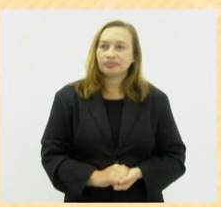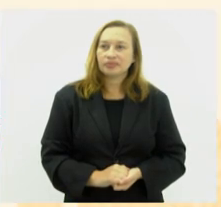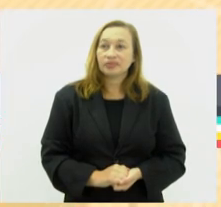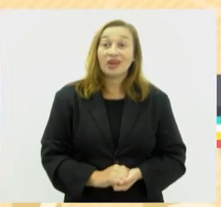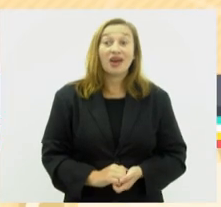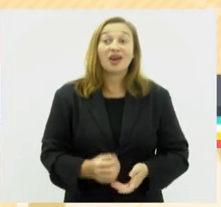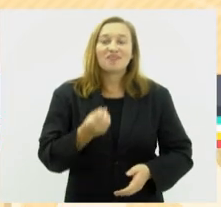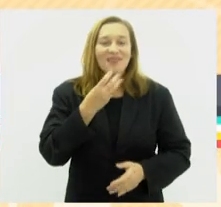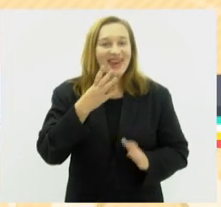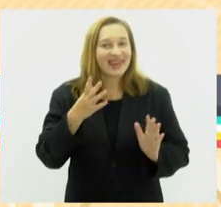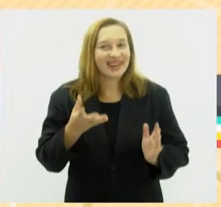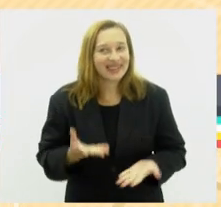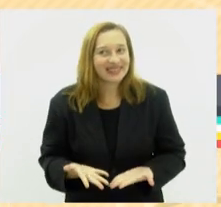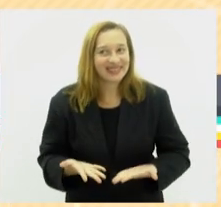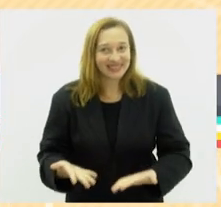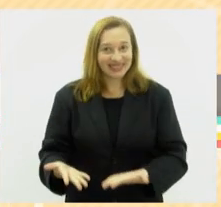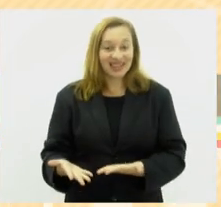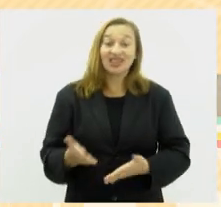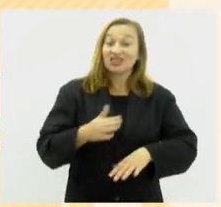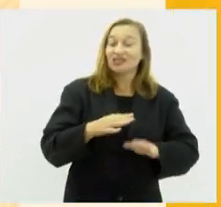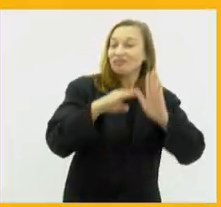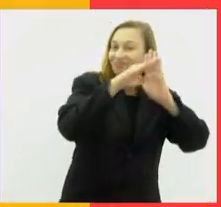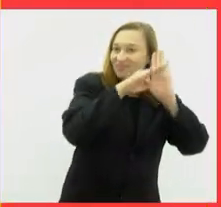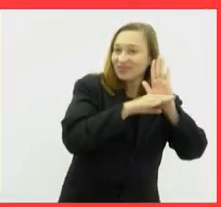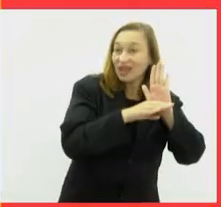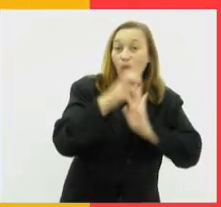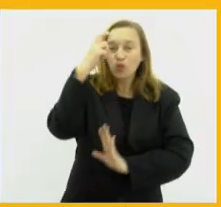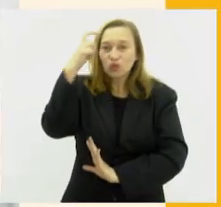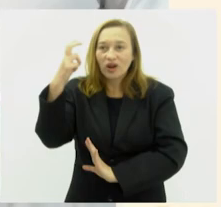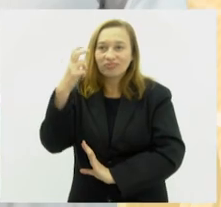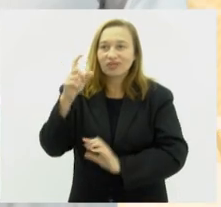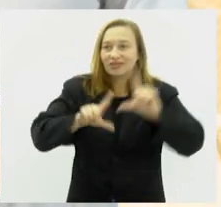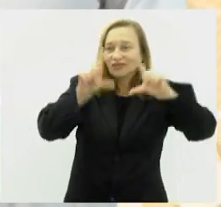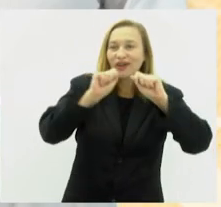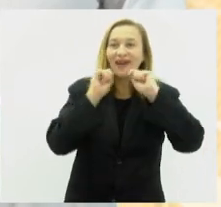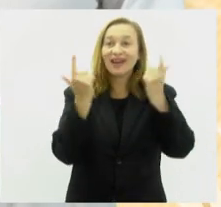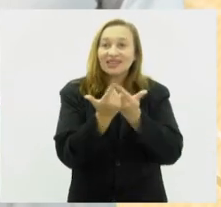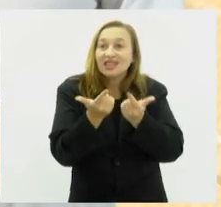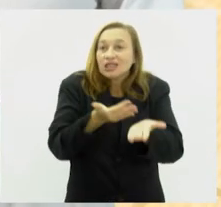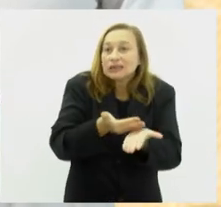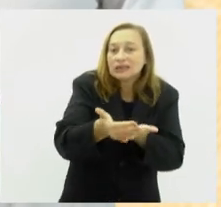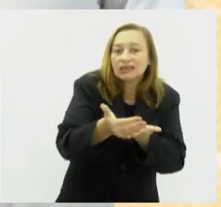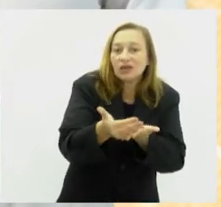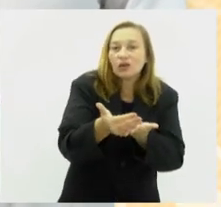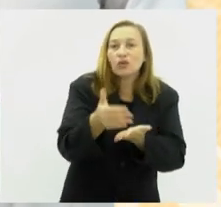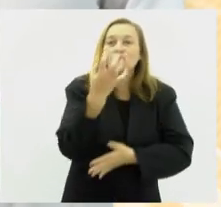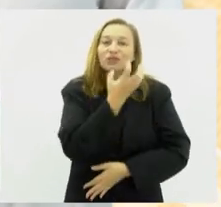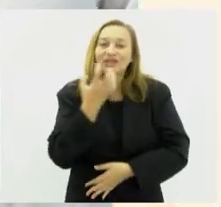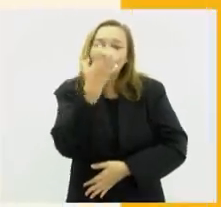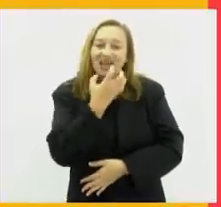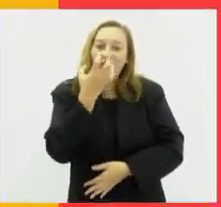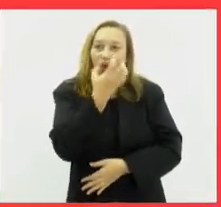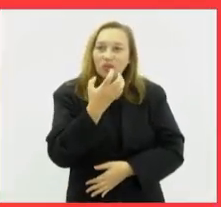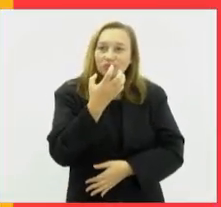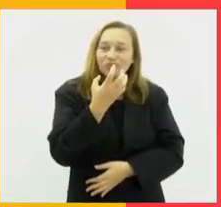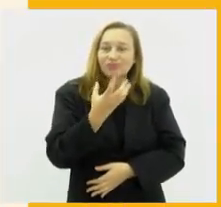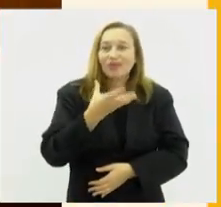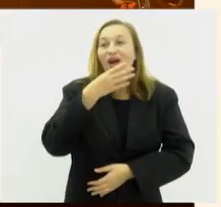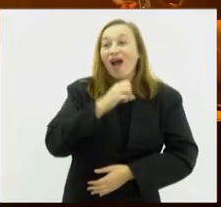Bem-vindos a mais uma agenda cultural da TV Alerj. Abrimos essa edição com o musical Raul Seixas.